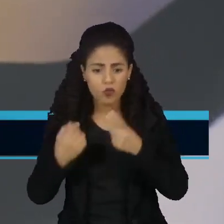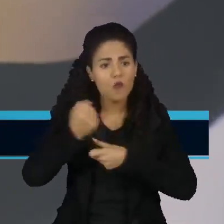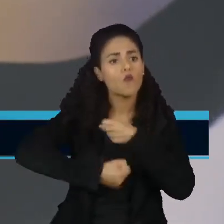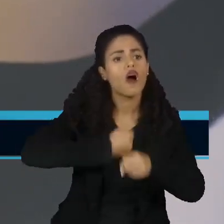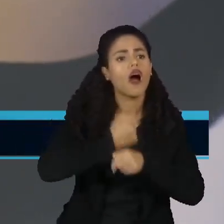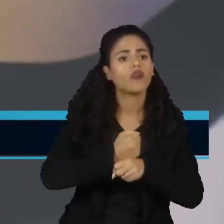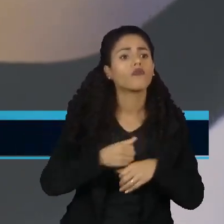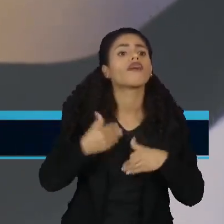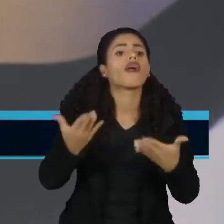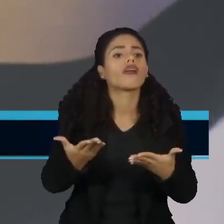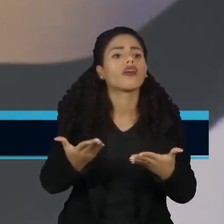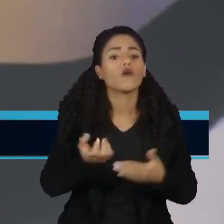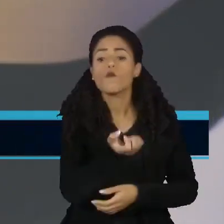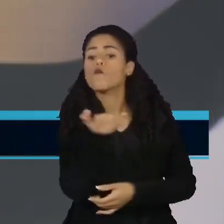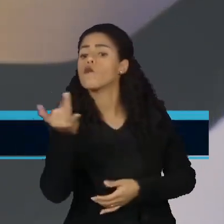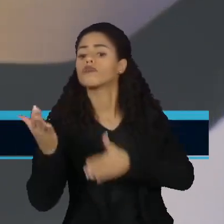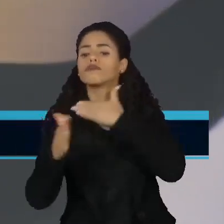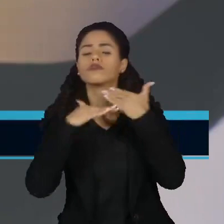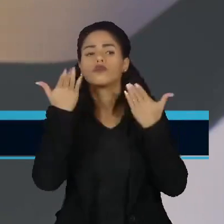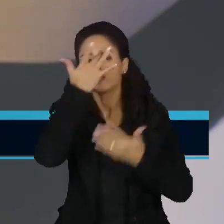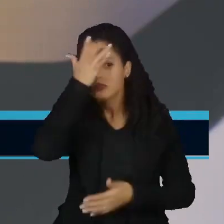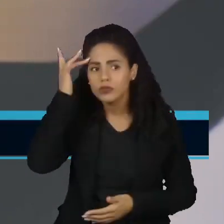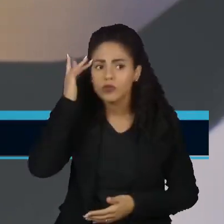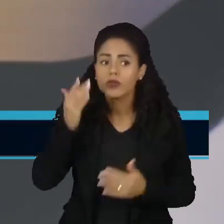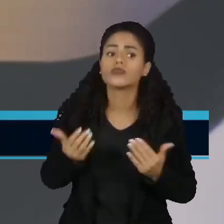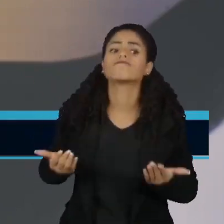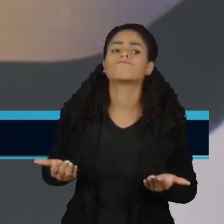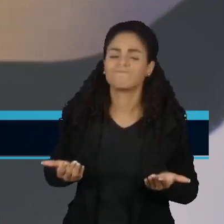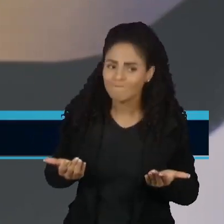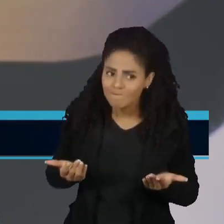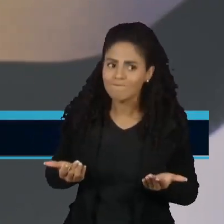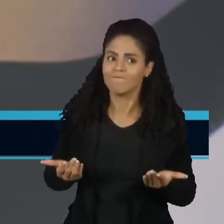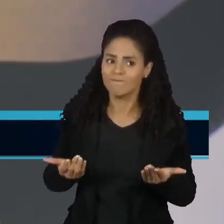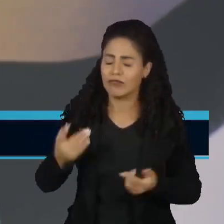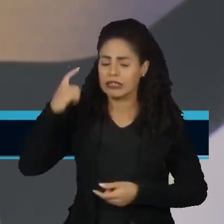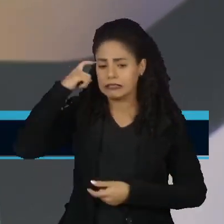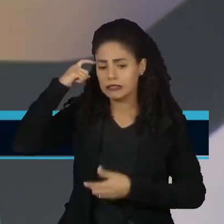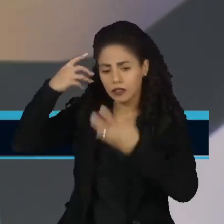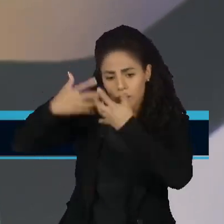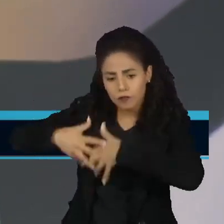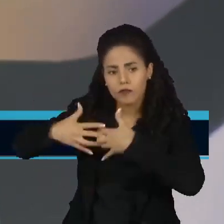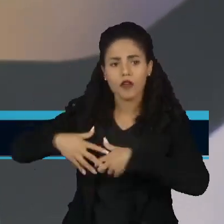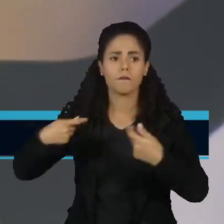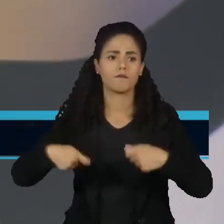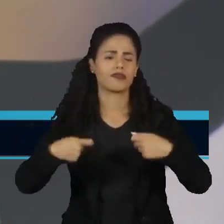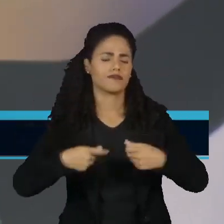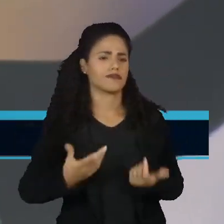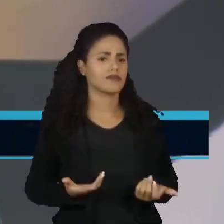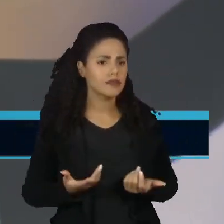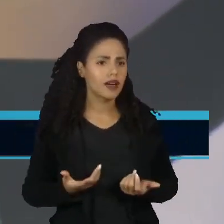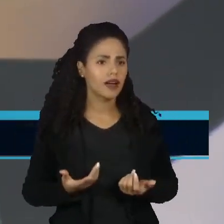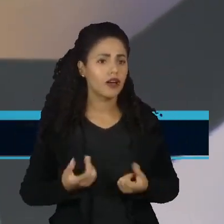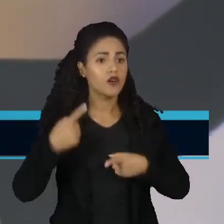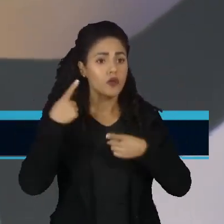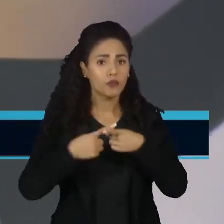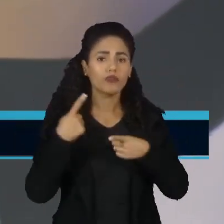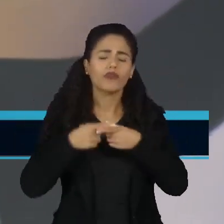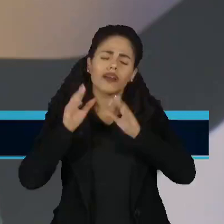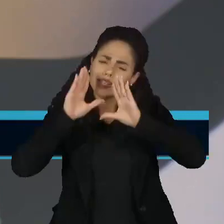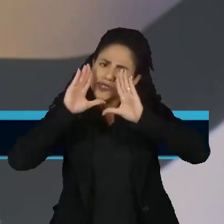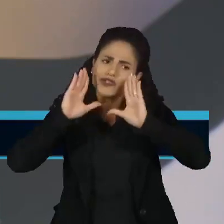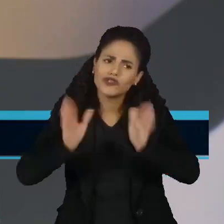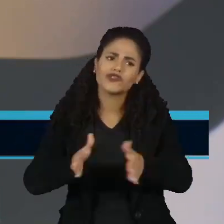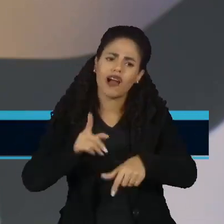Quantos mortos serão necessários? Então, é uma reflexão que há que ser feita. Já passou da medida